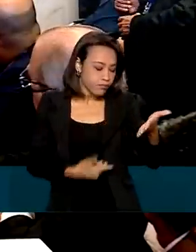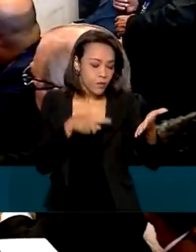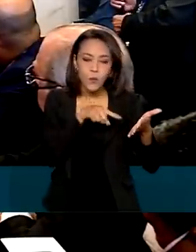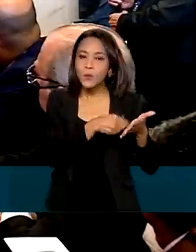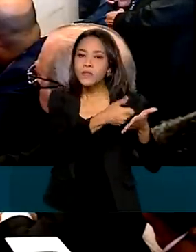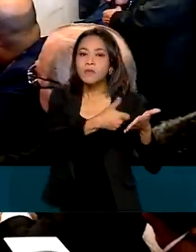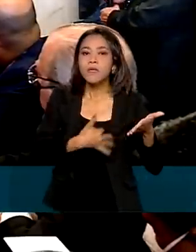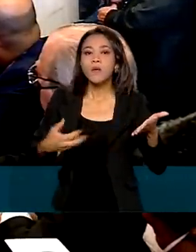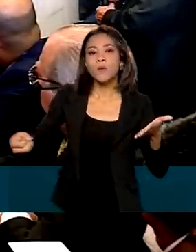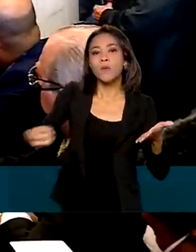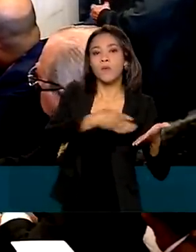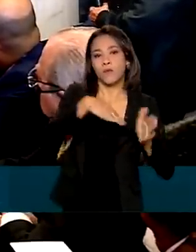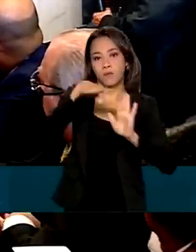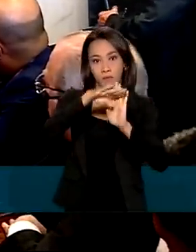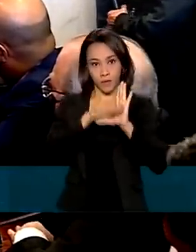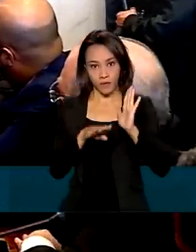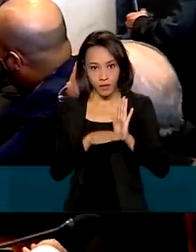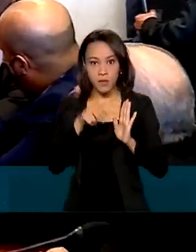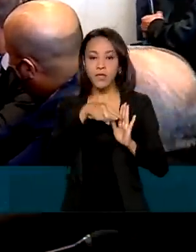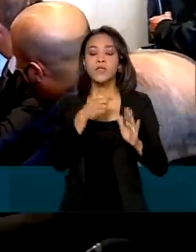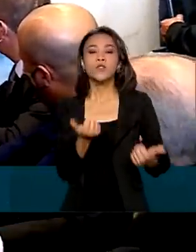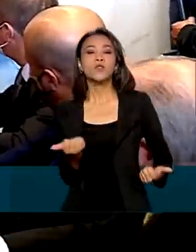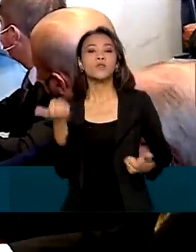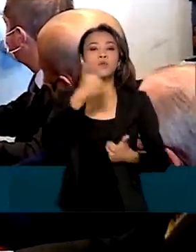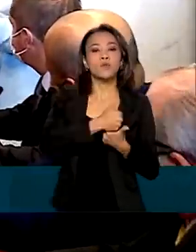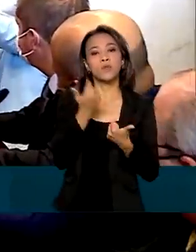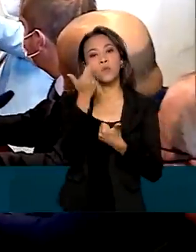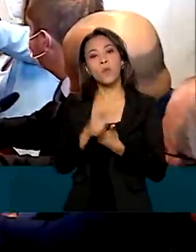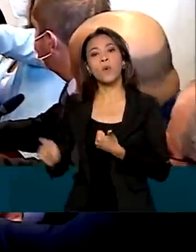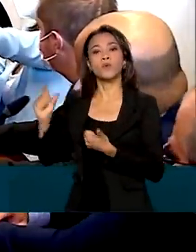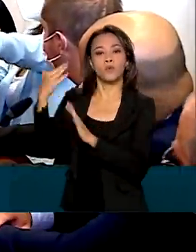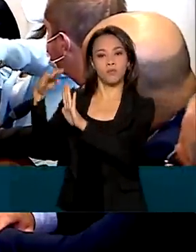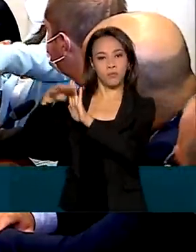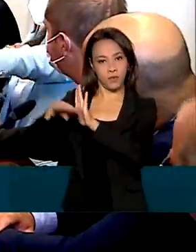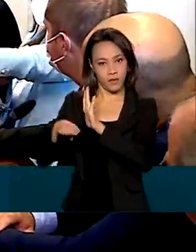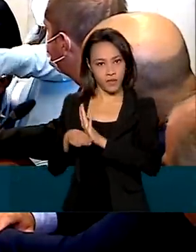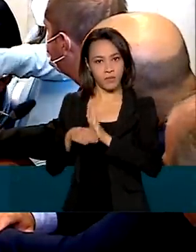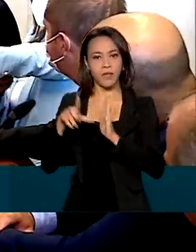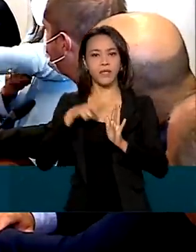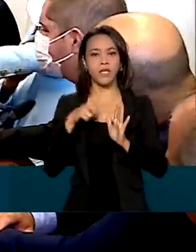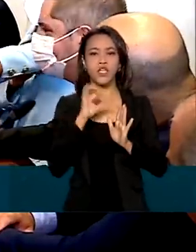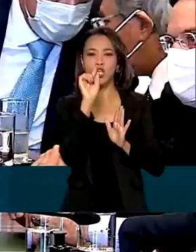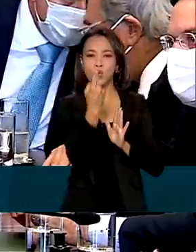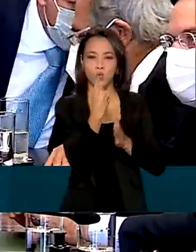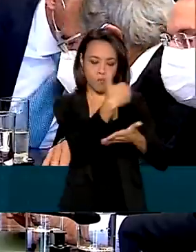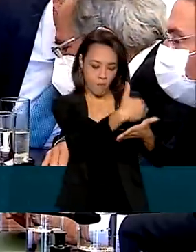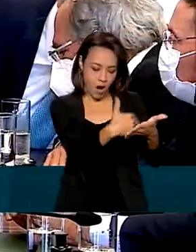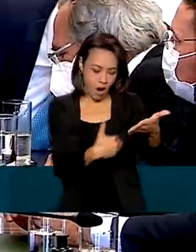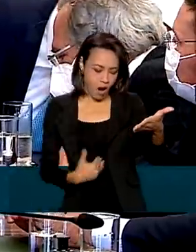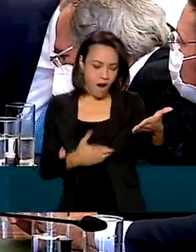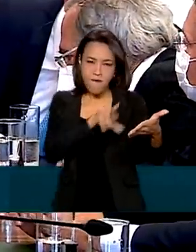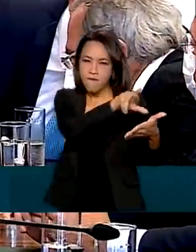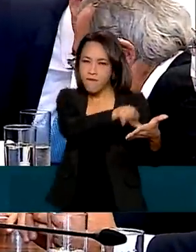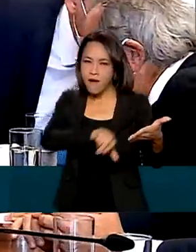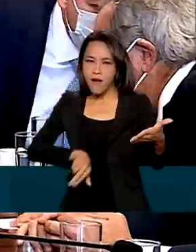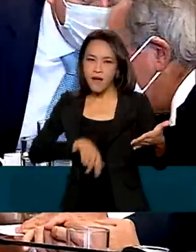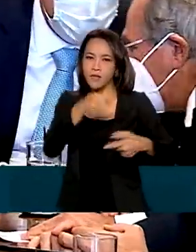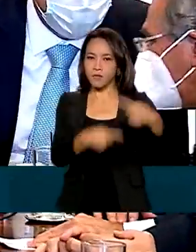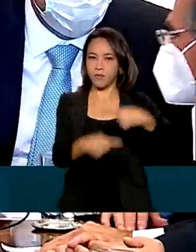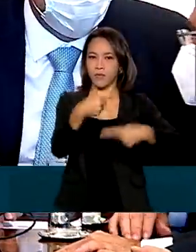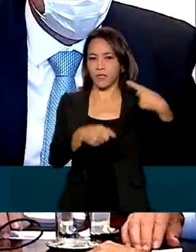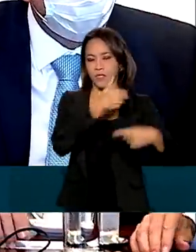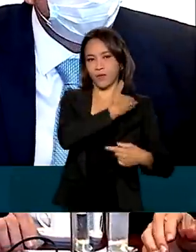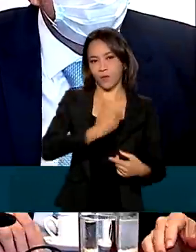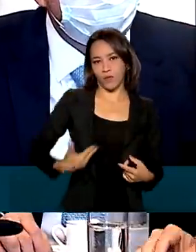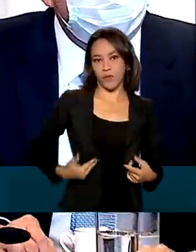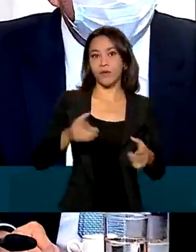O chamado Auxílio Brasil substitui o Bolsa Família e reúne em uma só iniciativa várias políticas públicas.